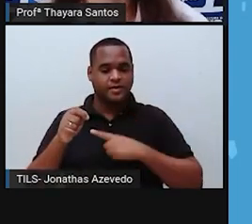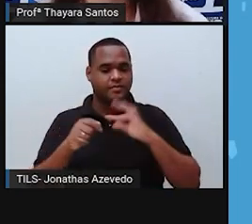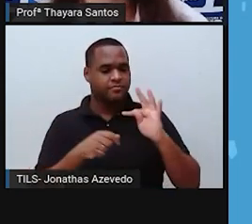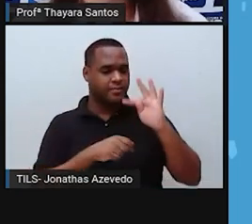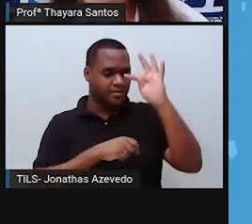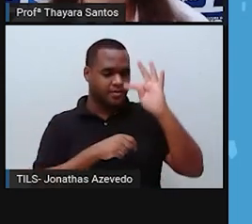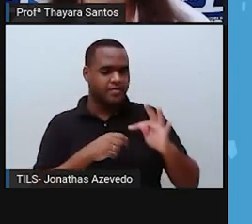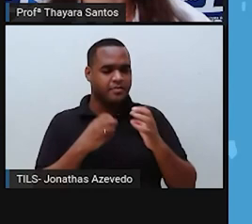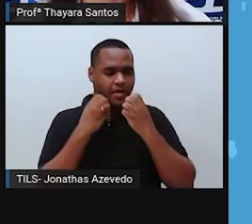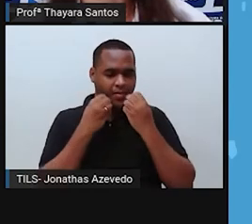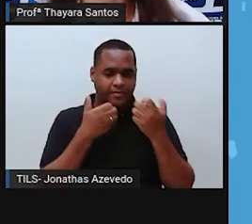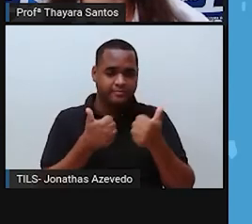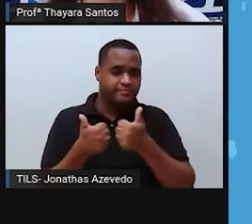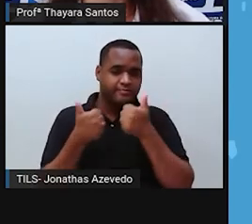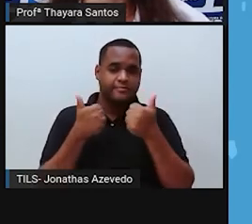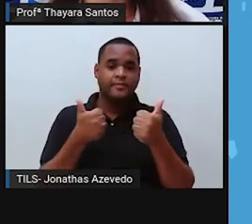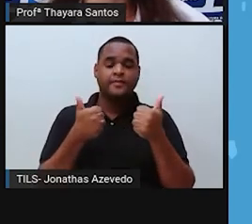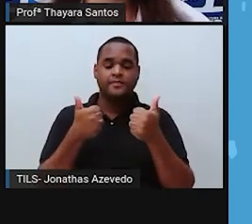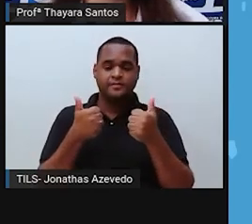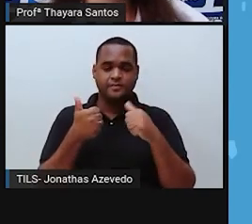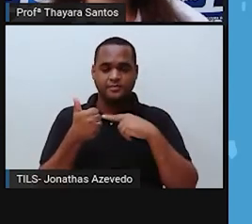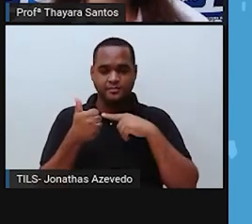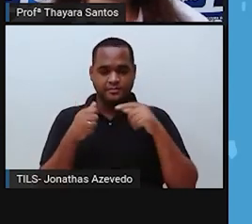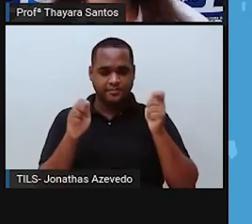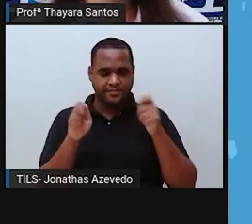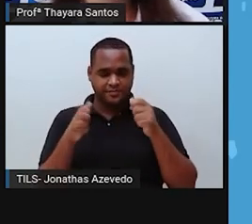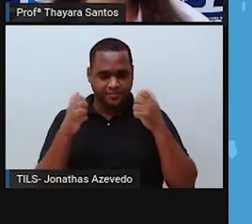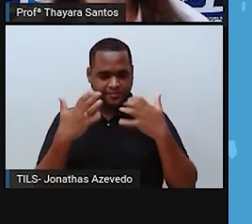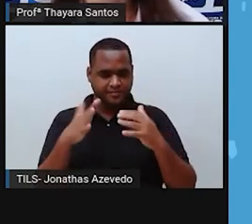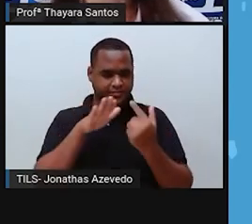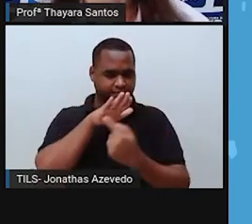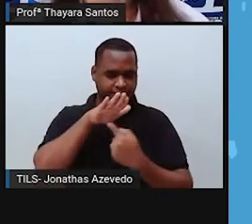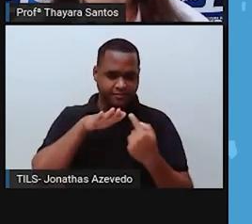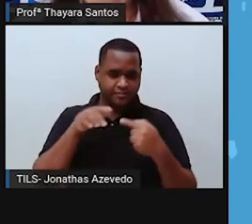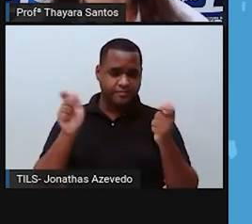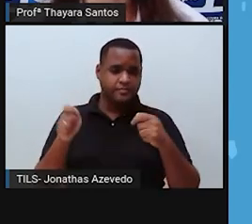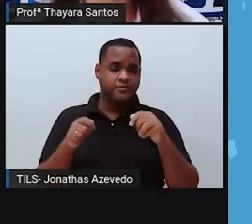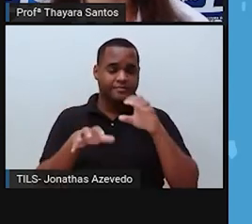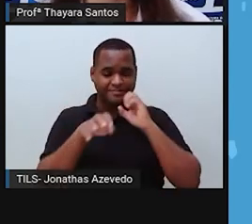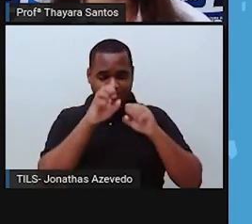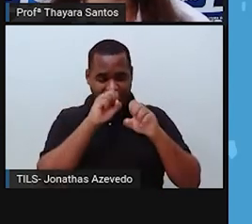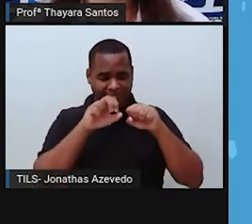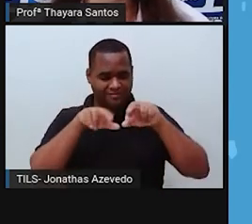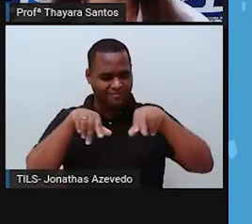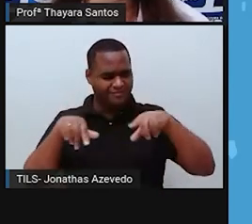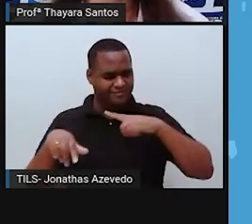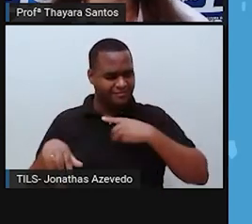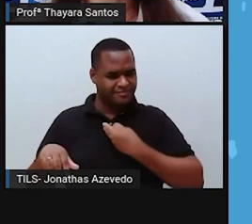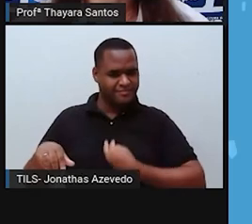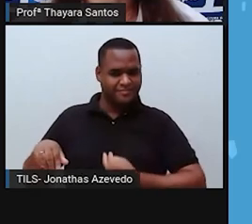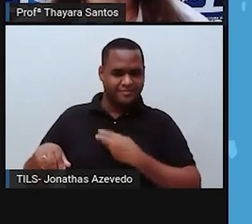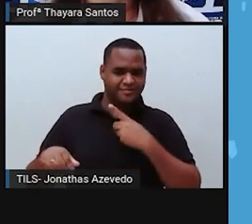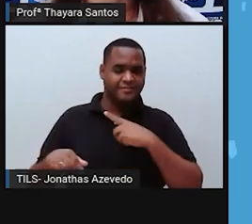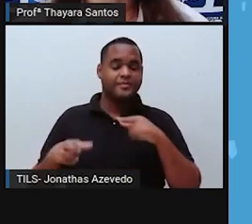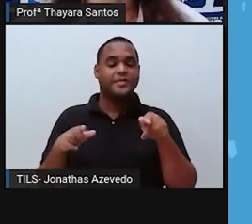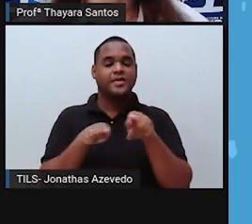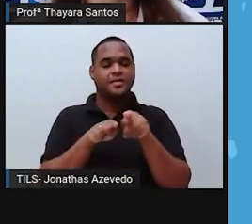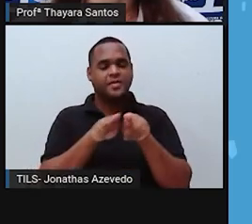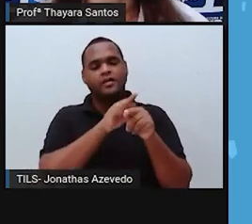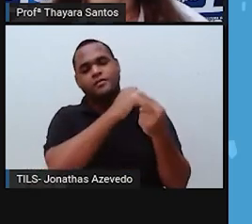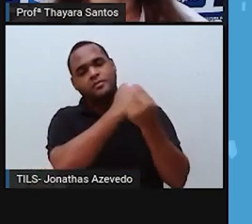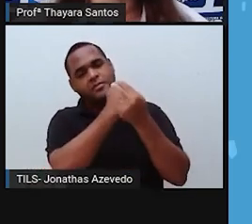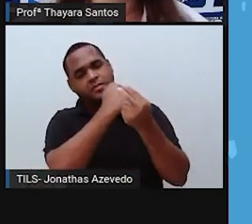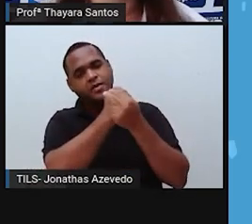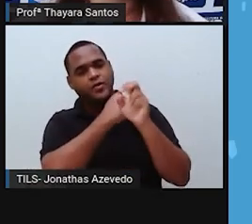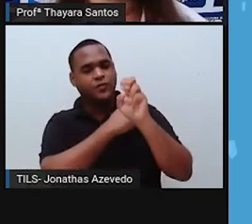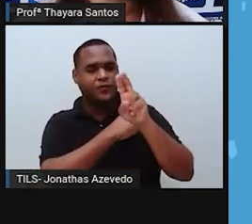temperatura ideal, ela fornece os gases necessários para a nossa sobrevivência e também nos protege contra a